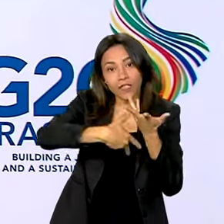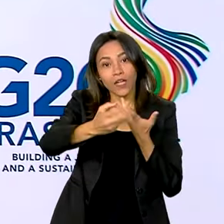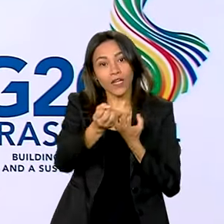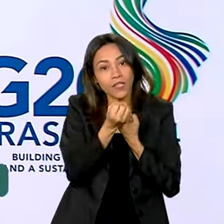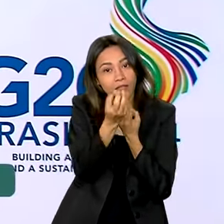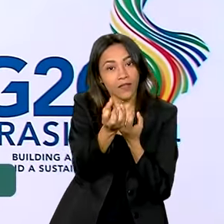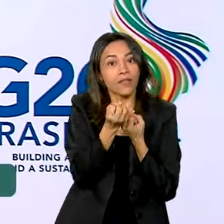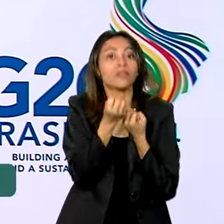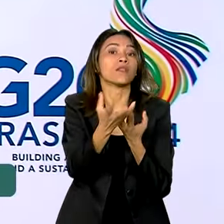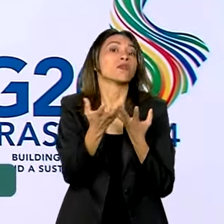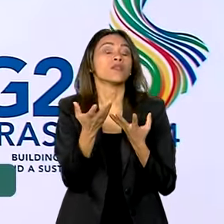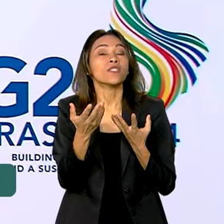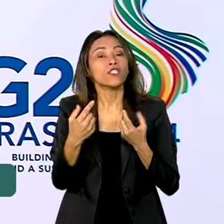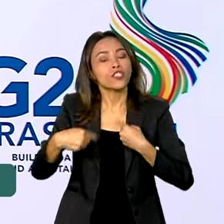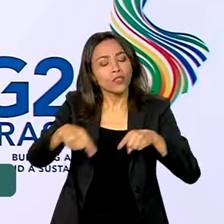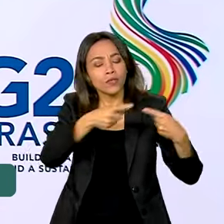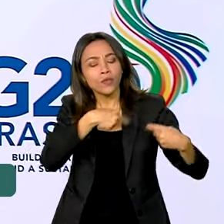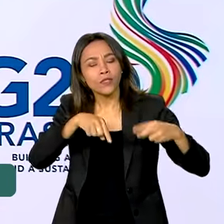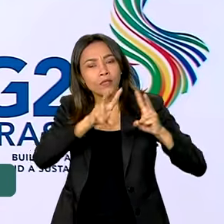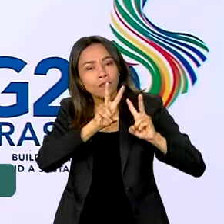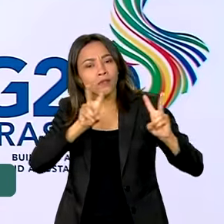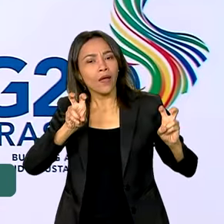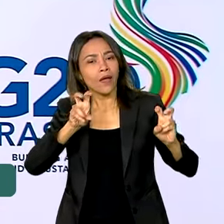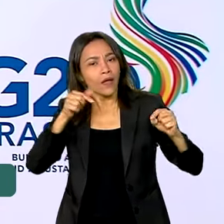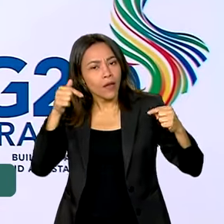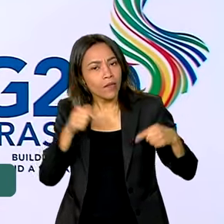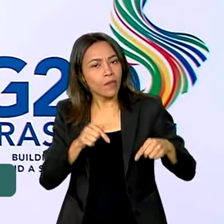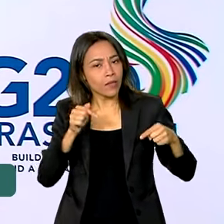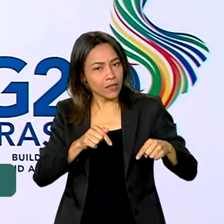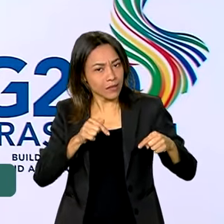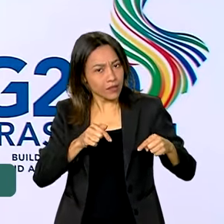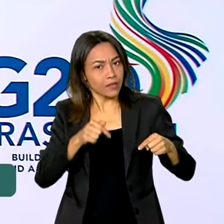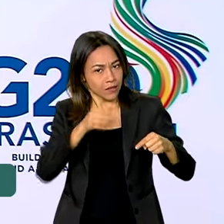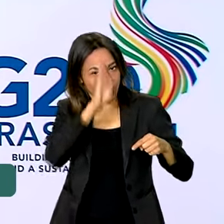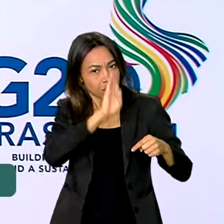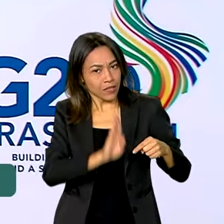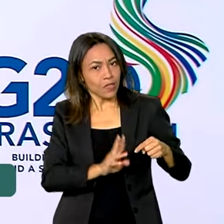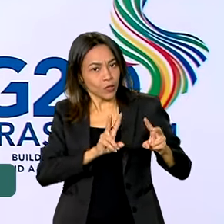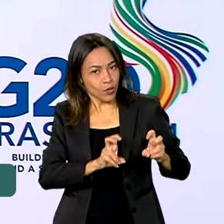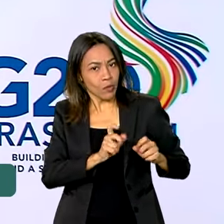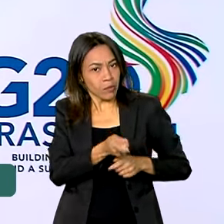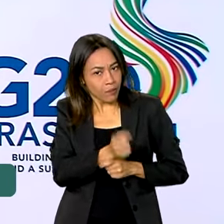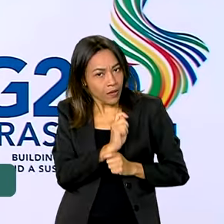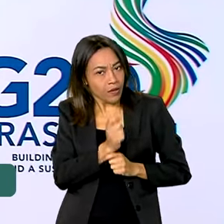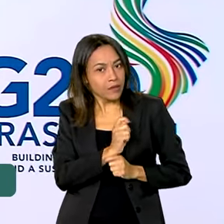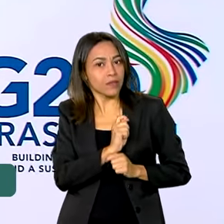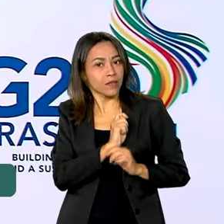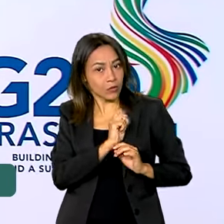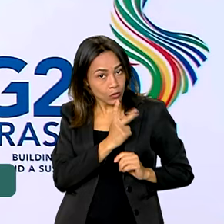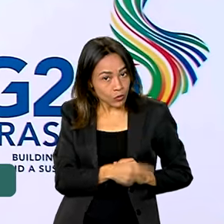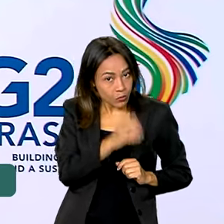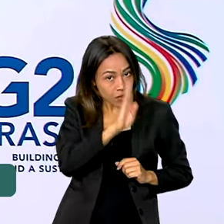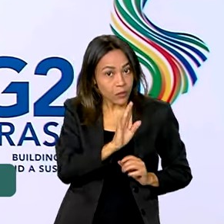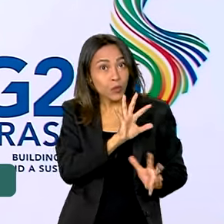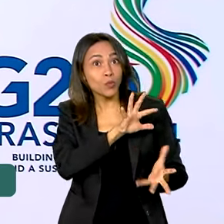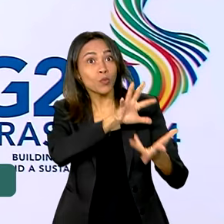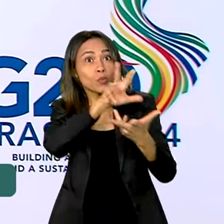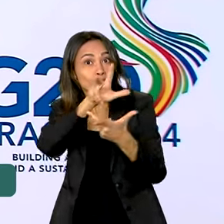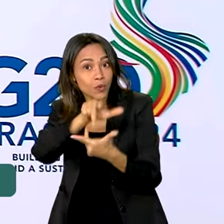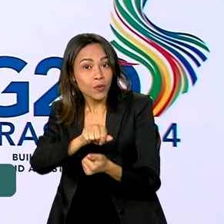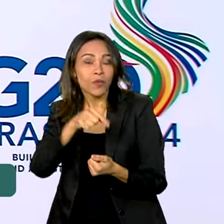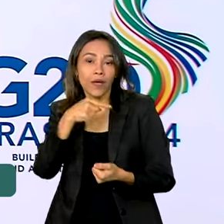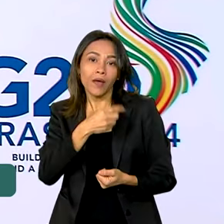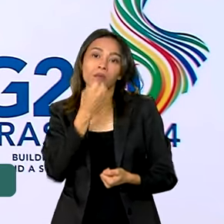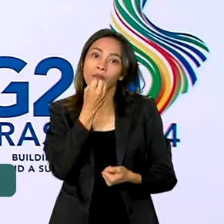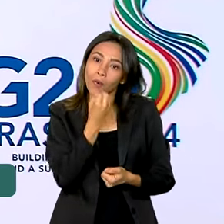possibilidade de discutir temas comuns e importantes para a pesca no Brasil e para a pesca no mundo faz desse momento um momento